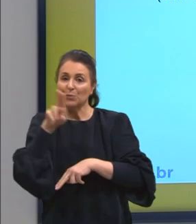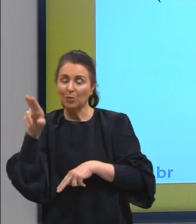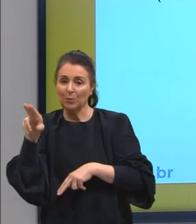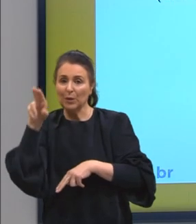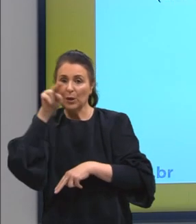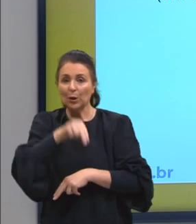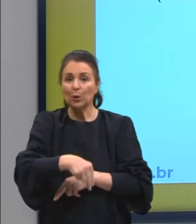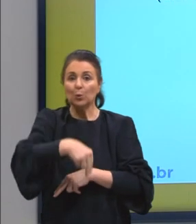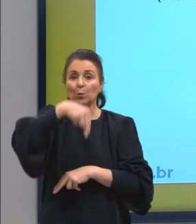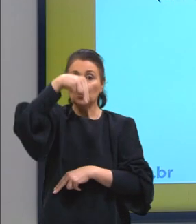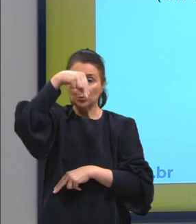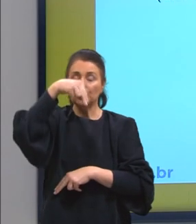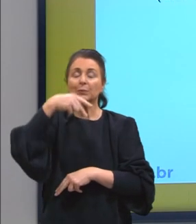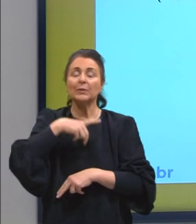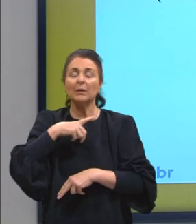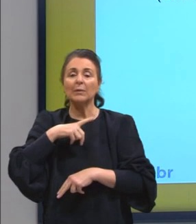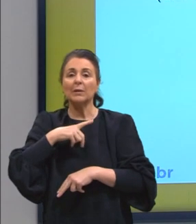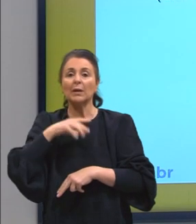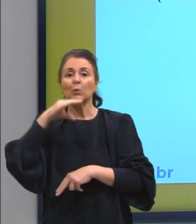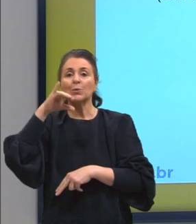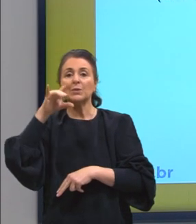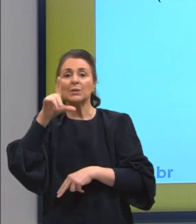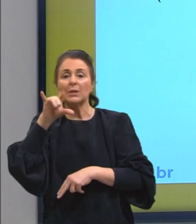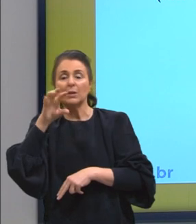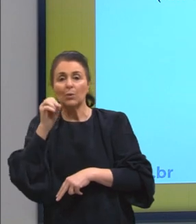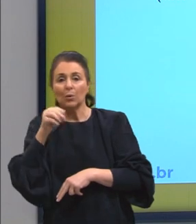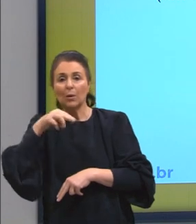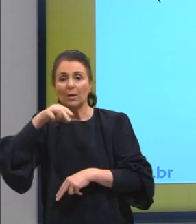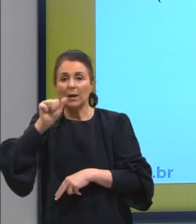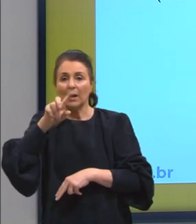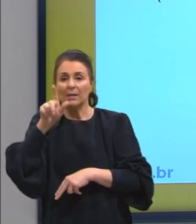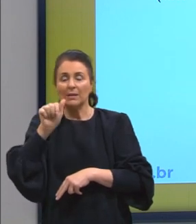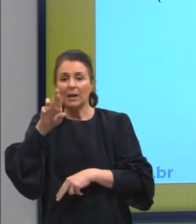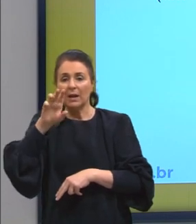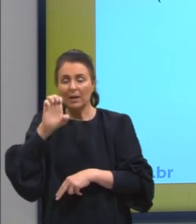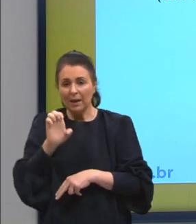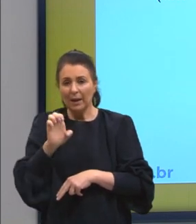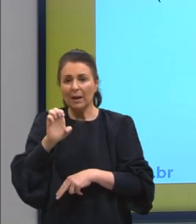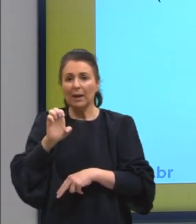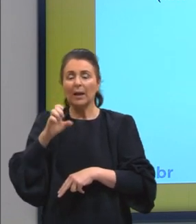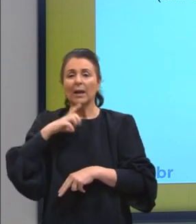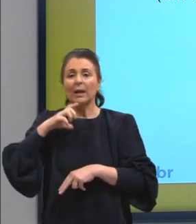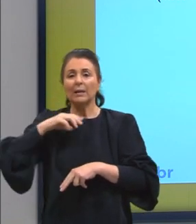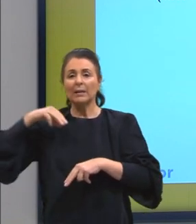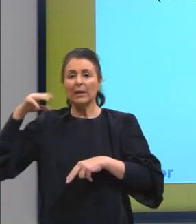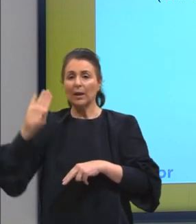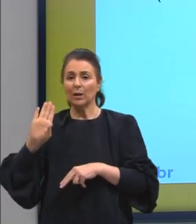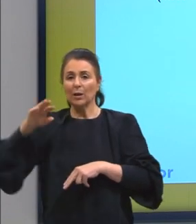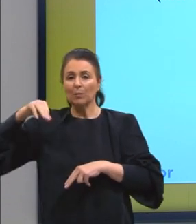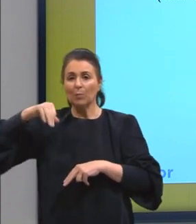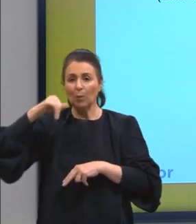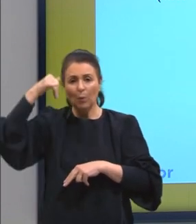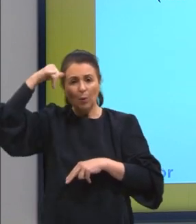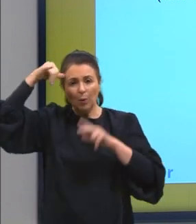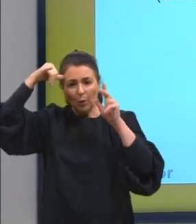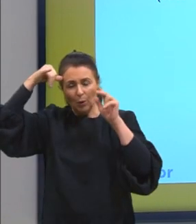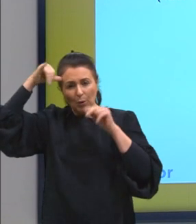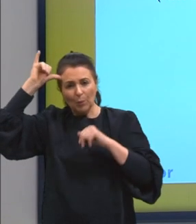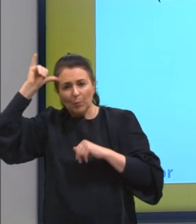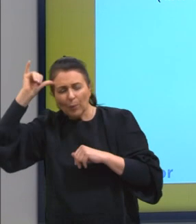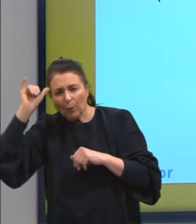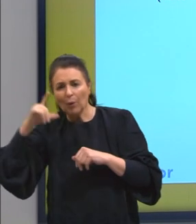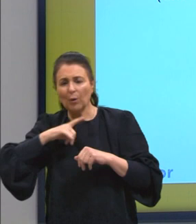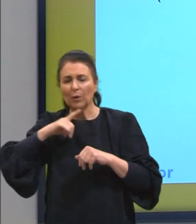importantes festas, o Sírio de Nazaré, Parintins, Boi Bumbá, também o Carimbó, o